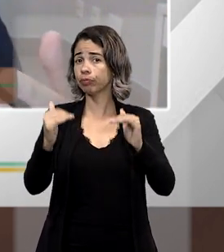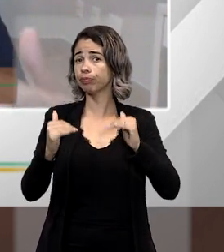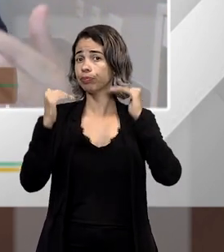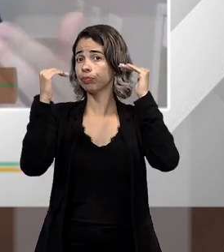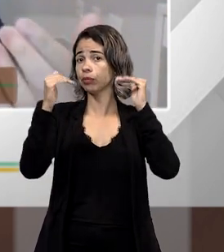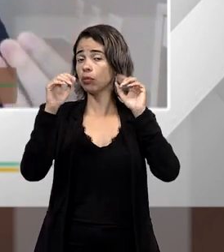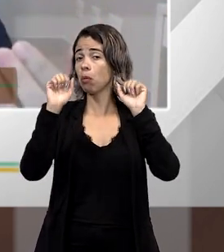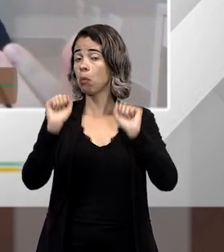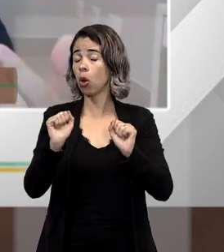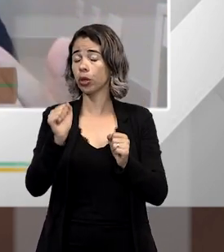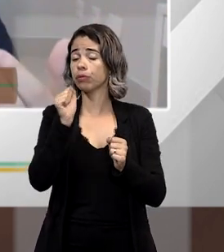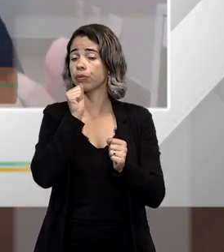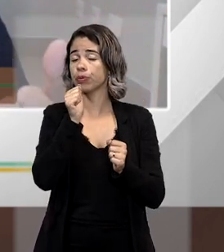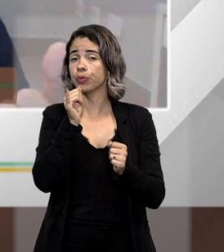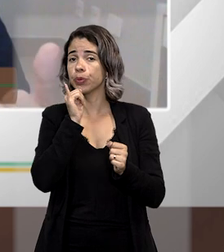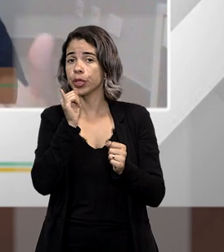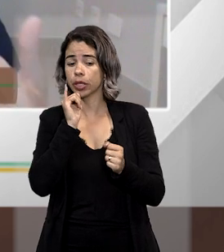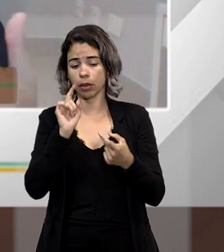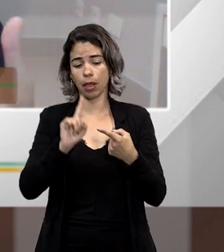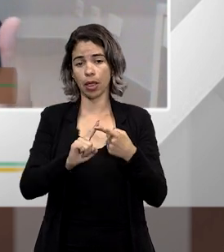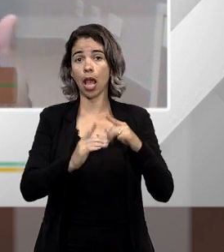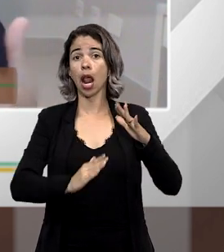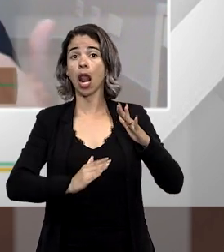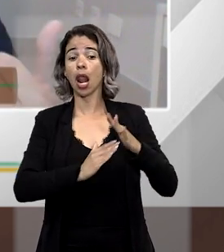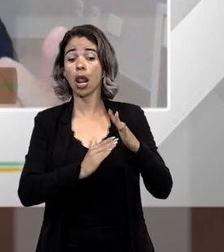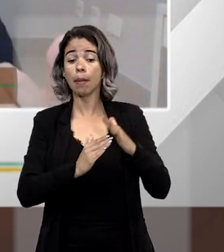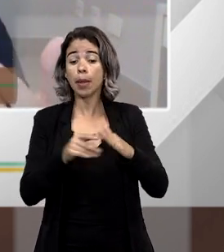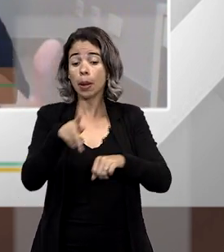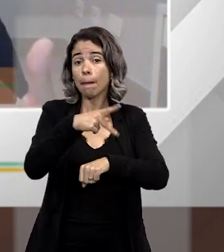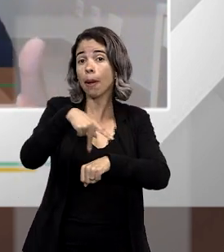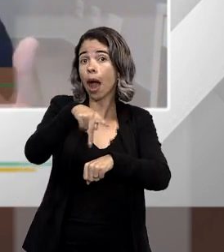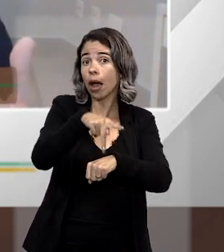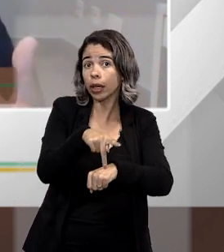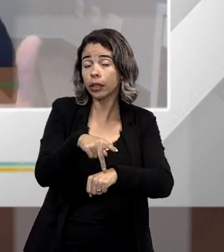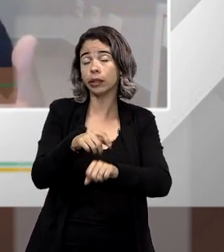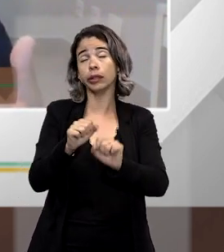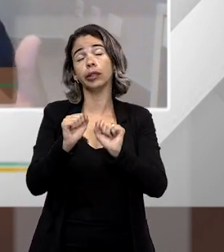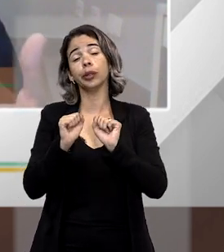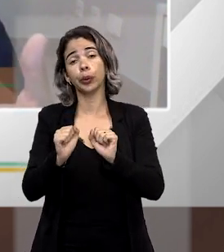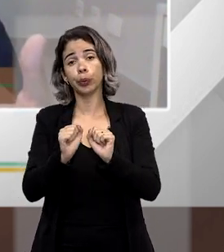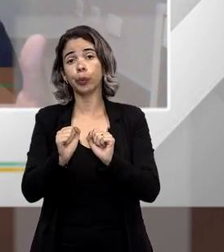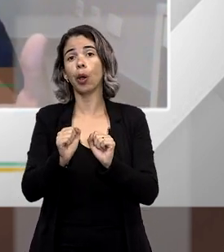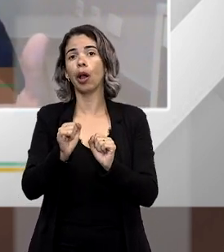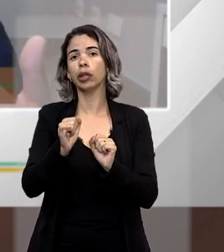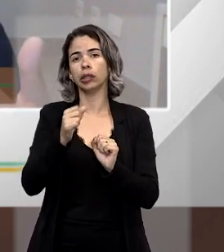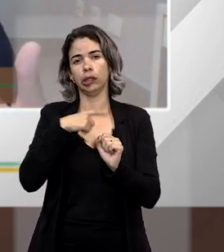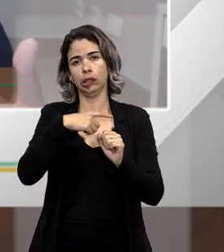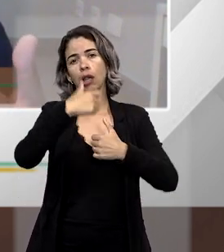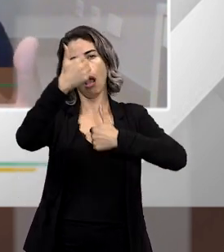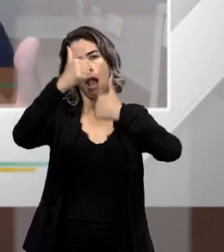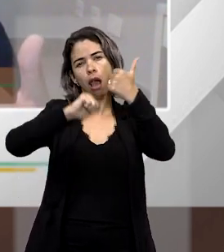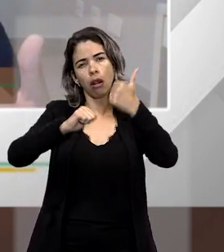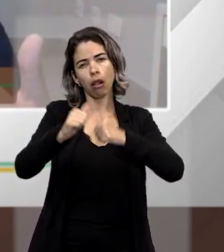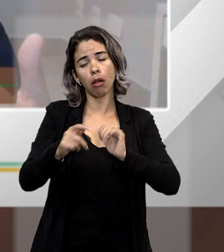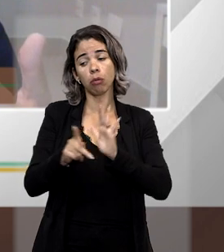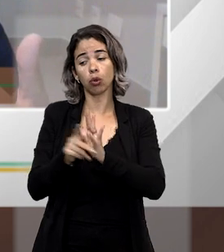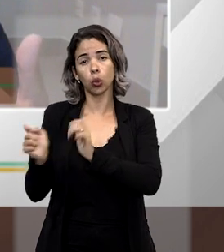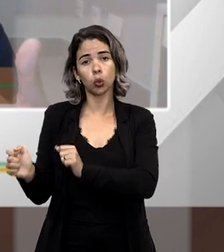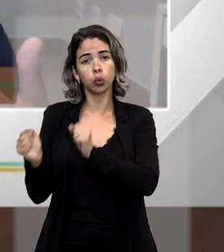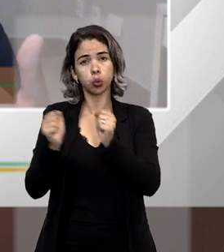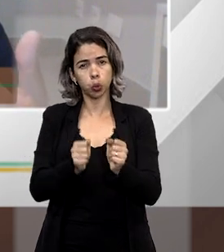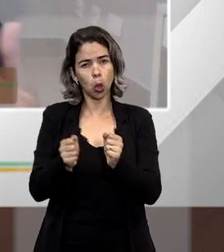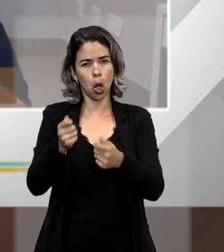considerada como faixas de fronteiras territoriais, pode ser considerada a partir das análises das